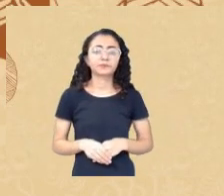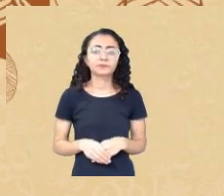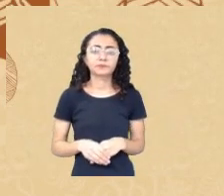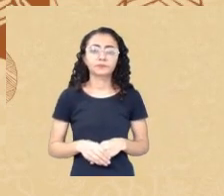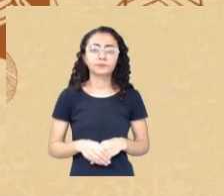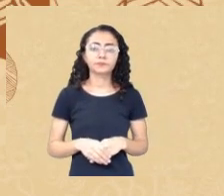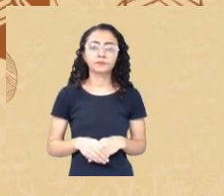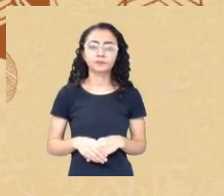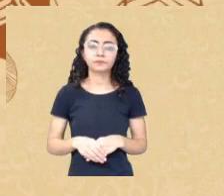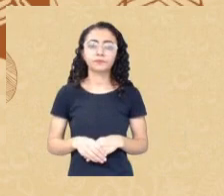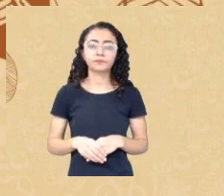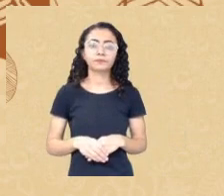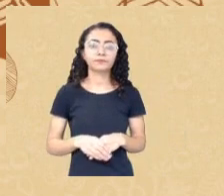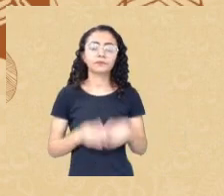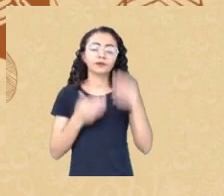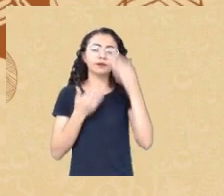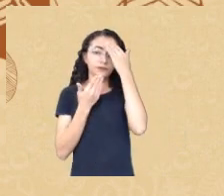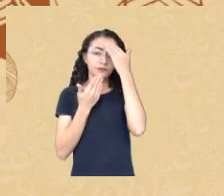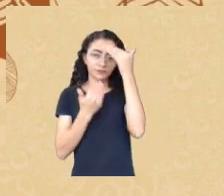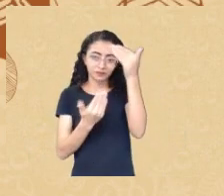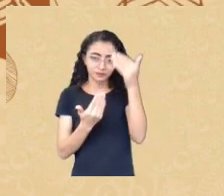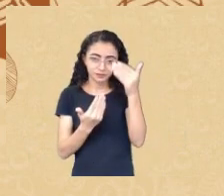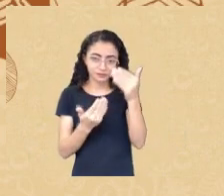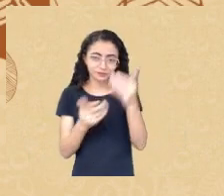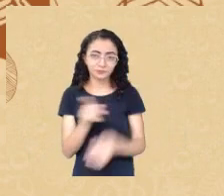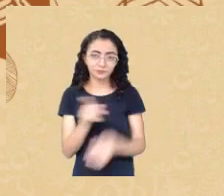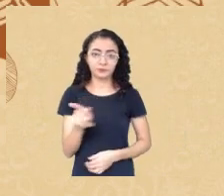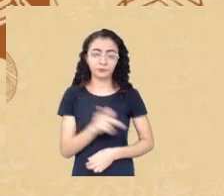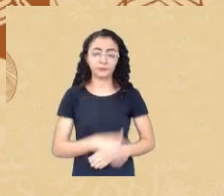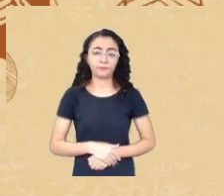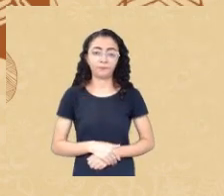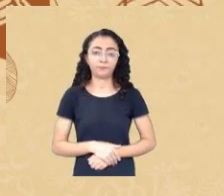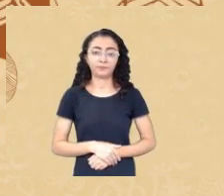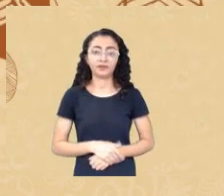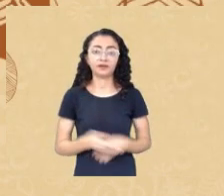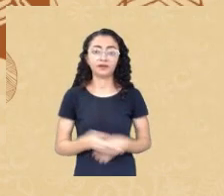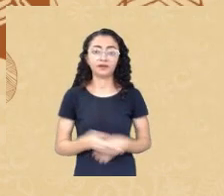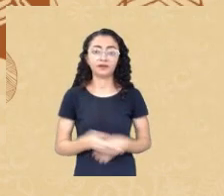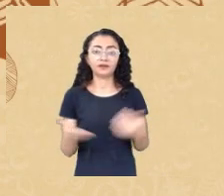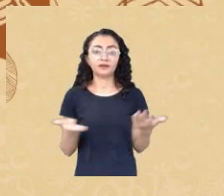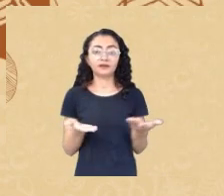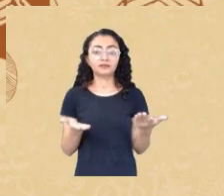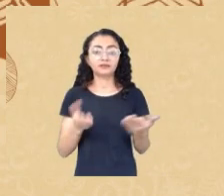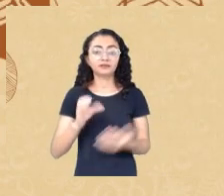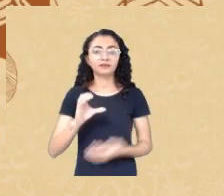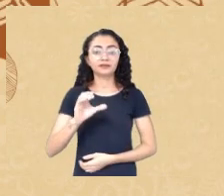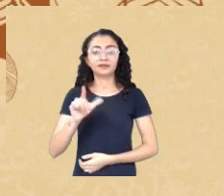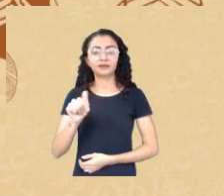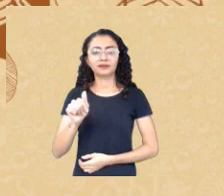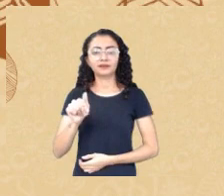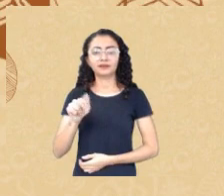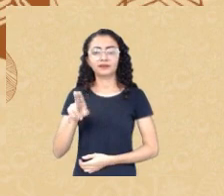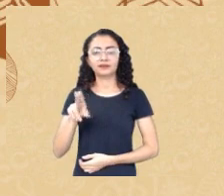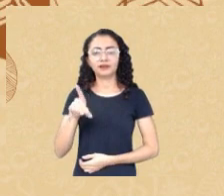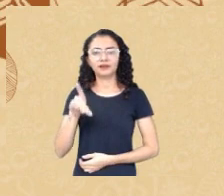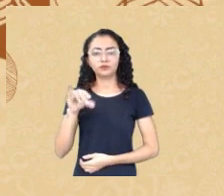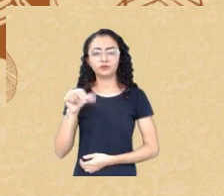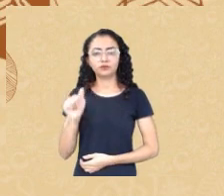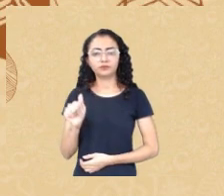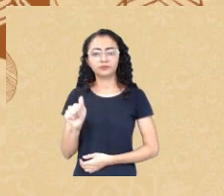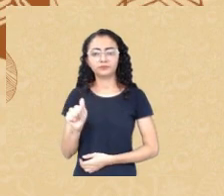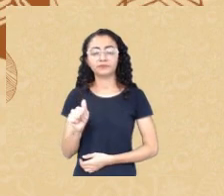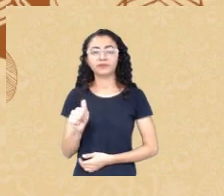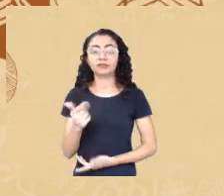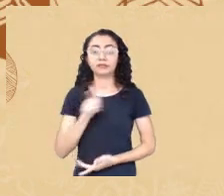Obrigada Leogildo Flávia Tá certo Bom, são muitas perguntas então vai ser bem difícil responder rapidamente então